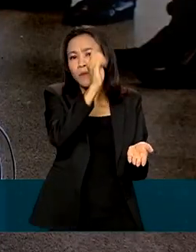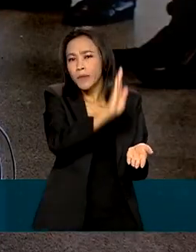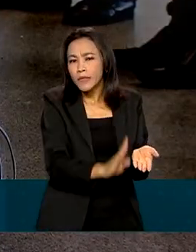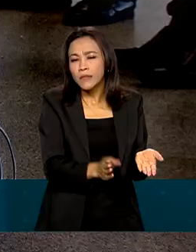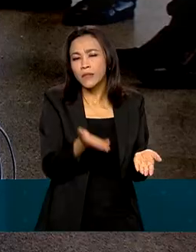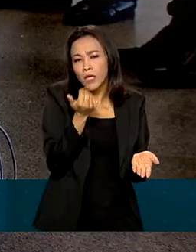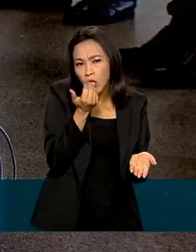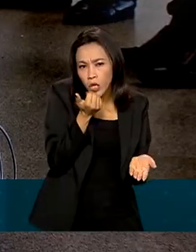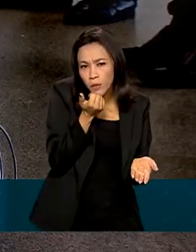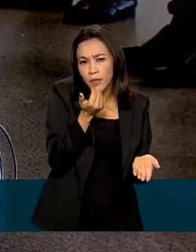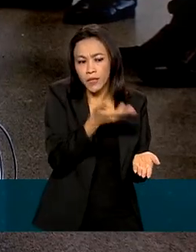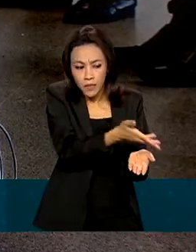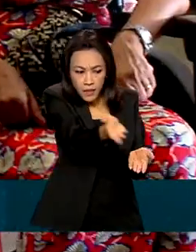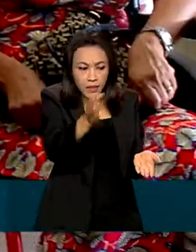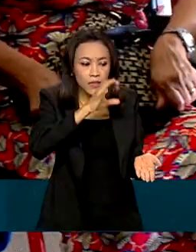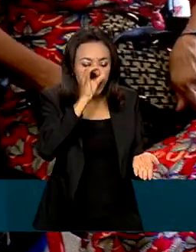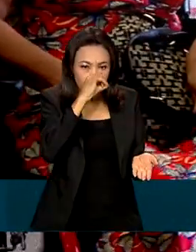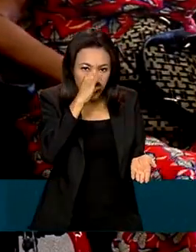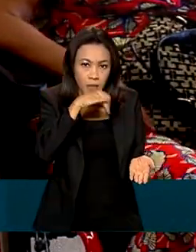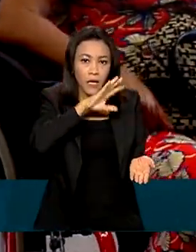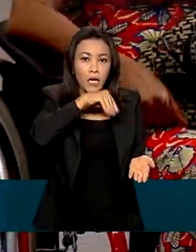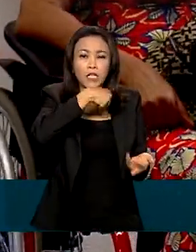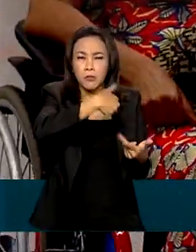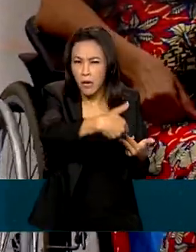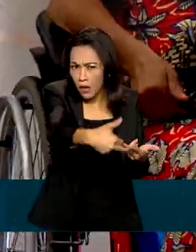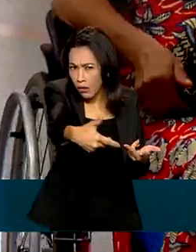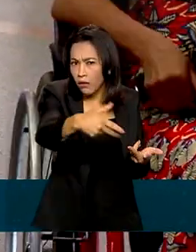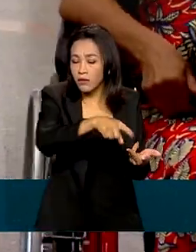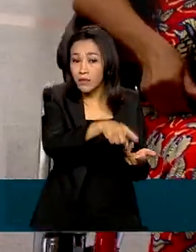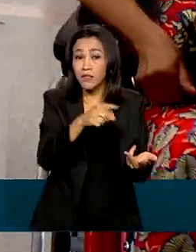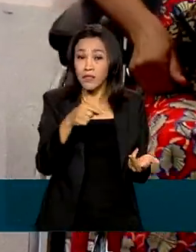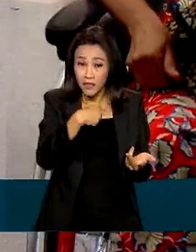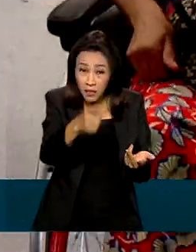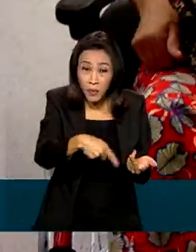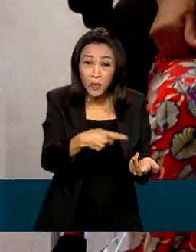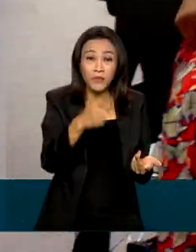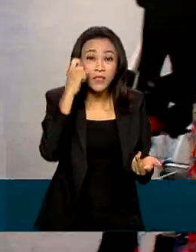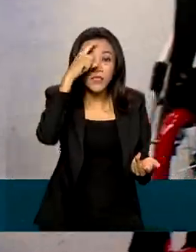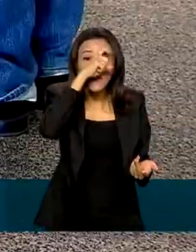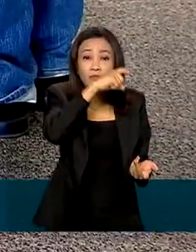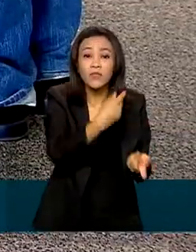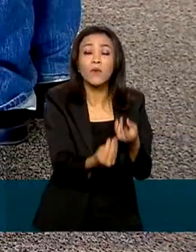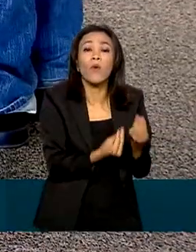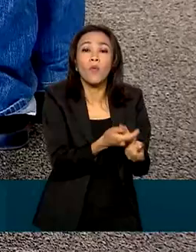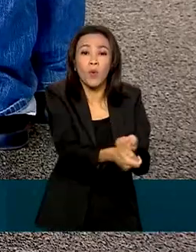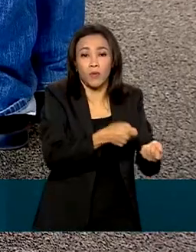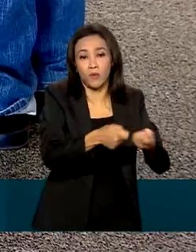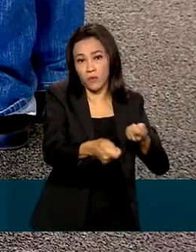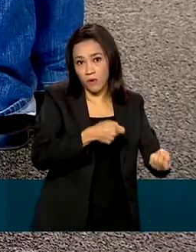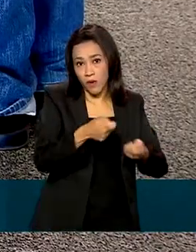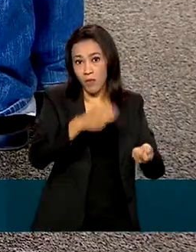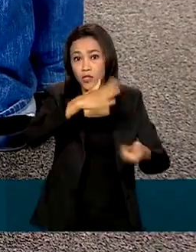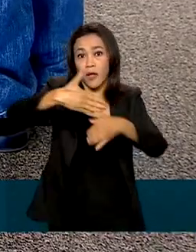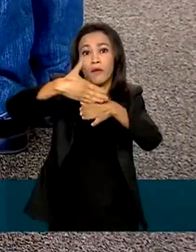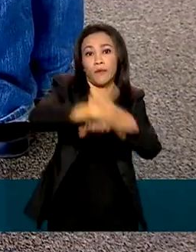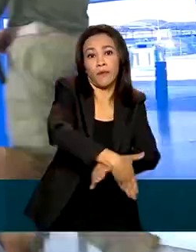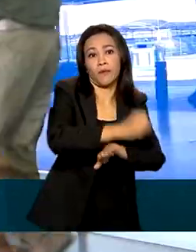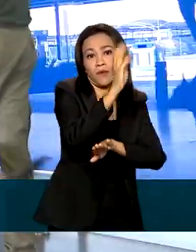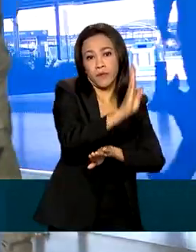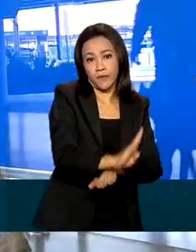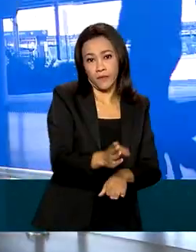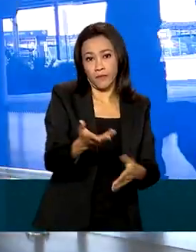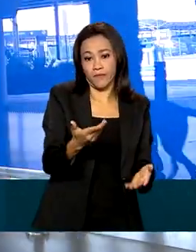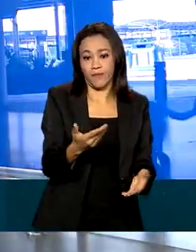alimentação desses animais, depois que acontecer a introdução, vai ser muito difícil pra você fazer todo um trabalho de extinção do problema, né?